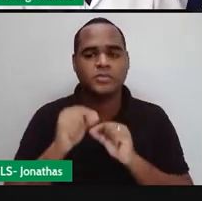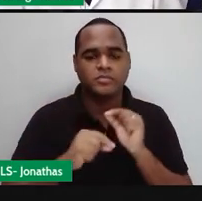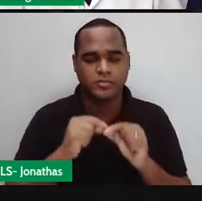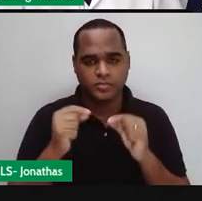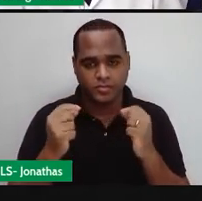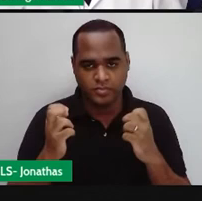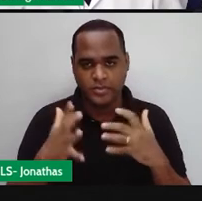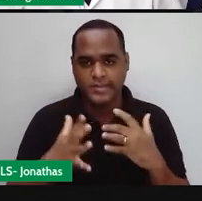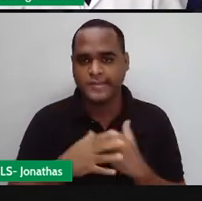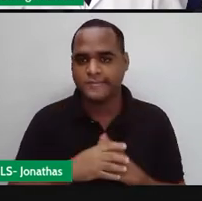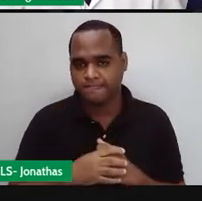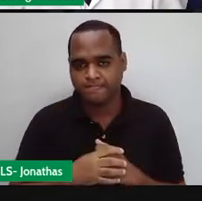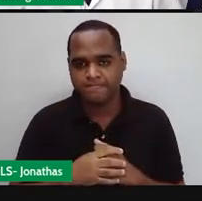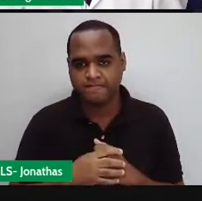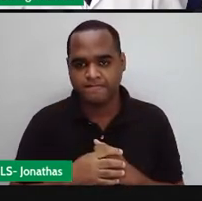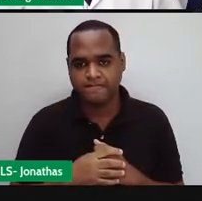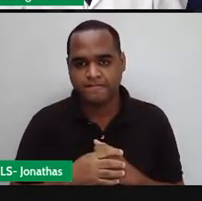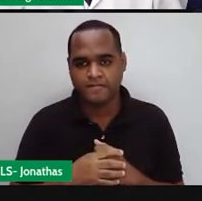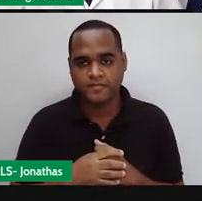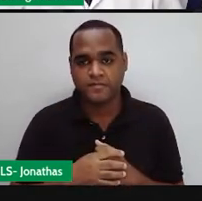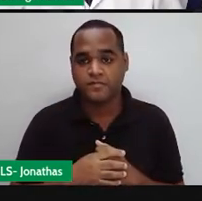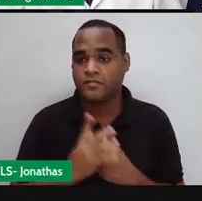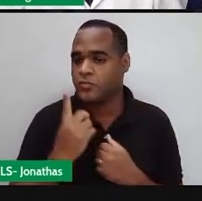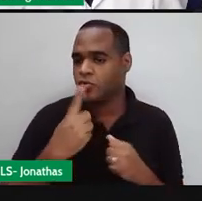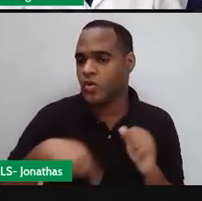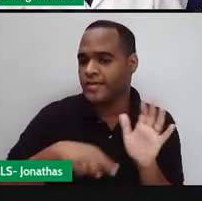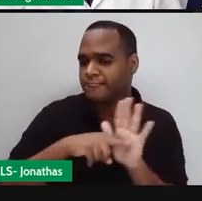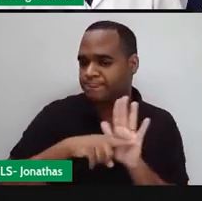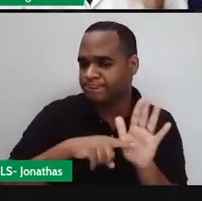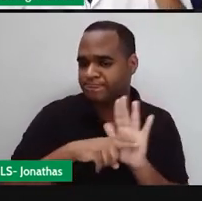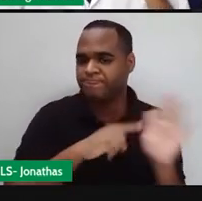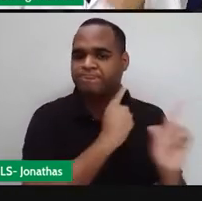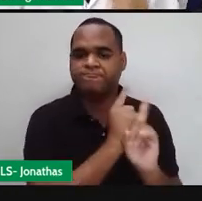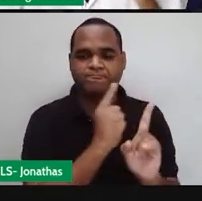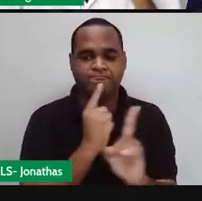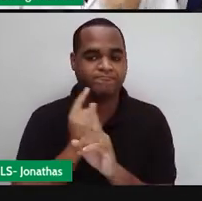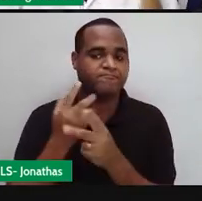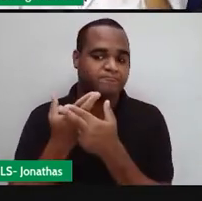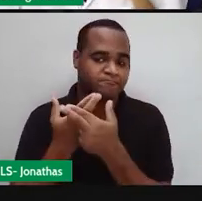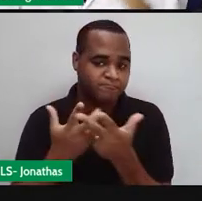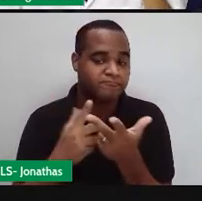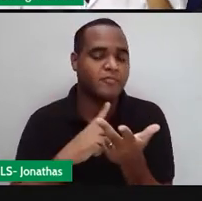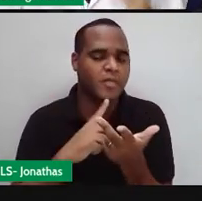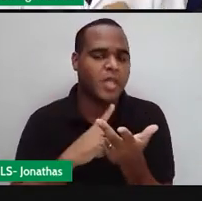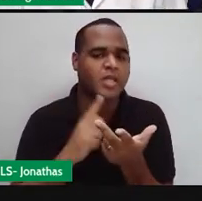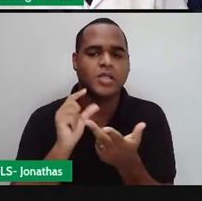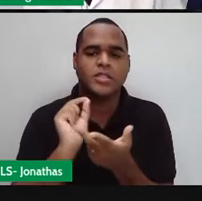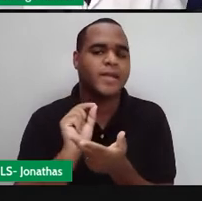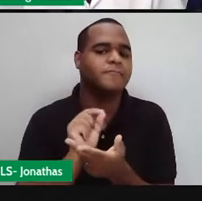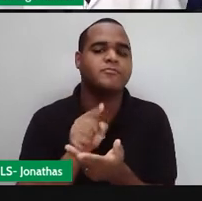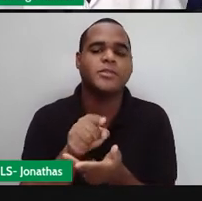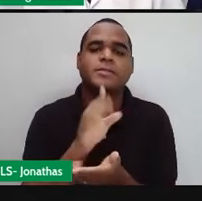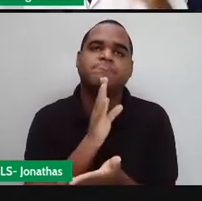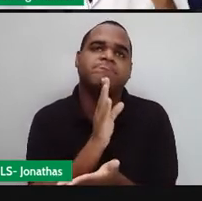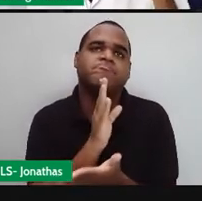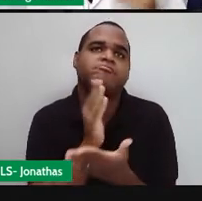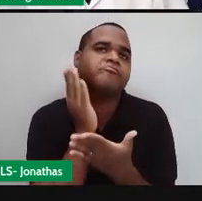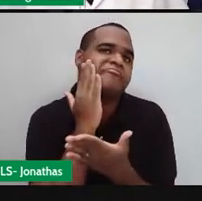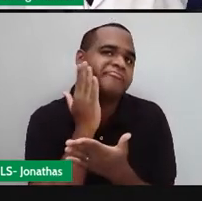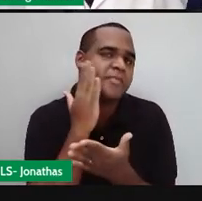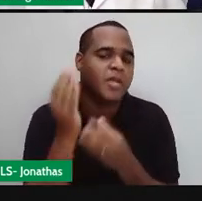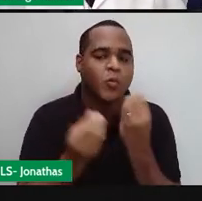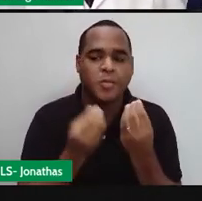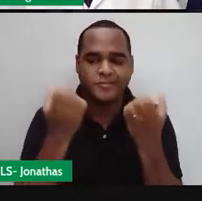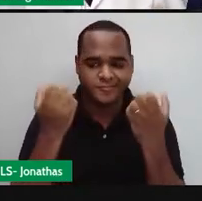Vamos aqui analisar alguns polígonos que você já conhece. Essas